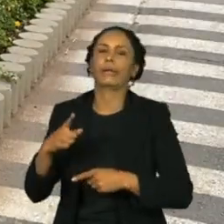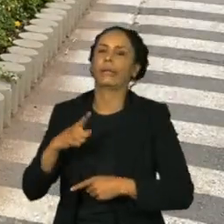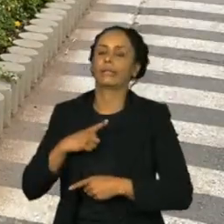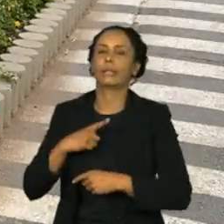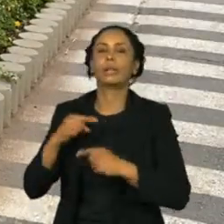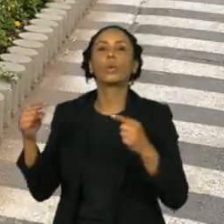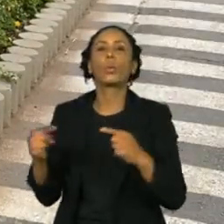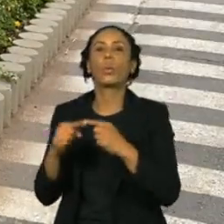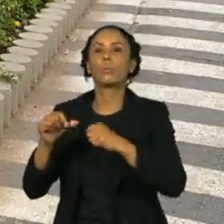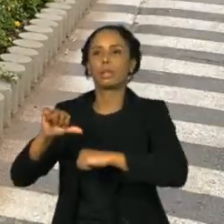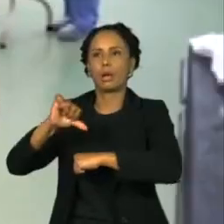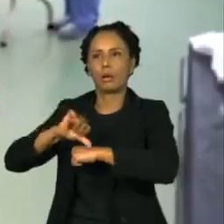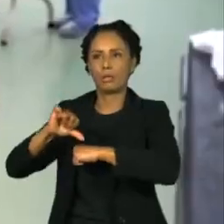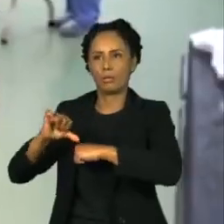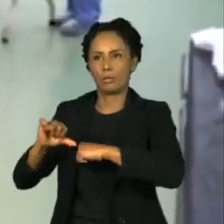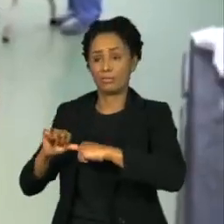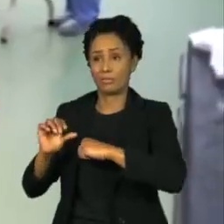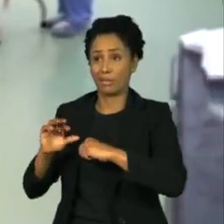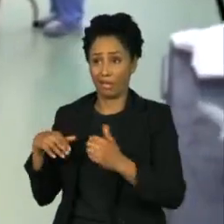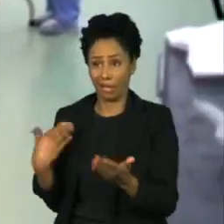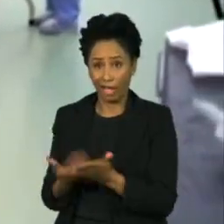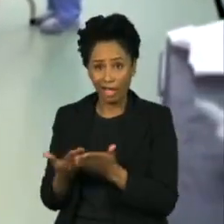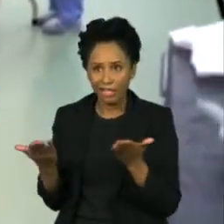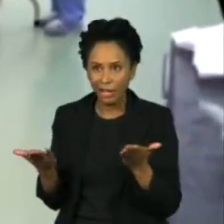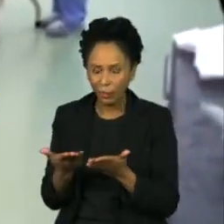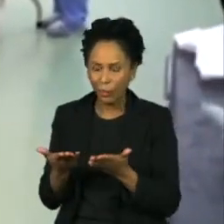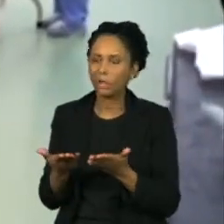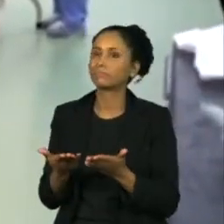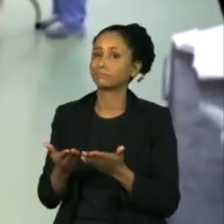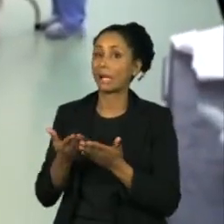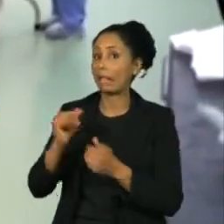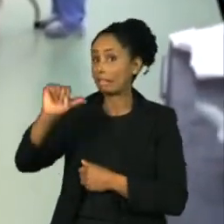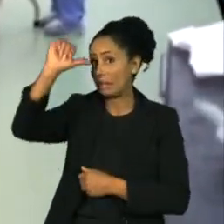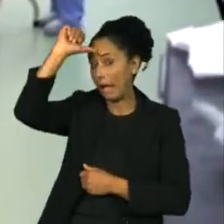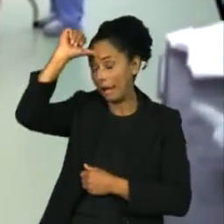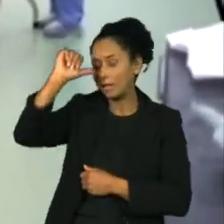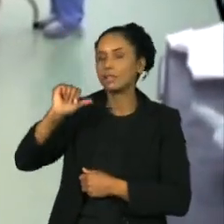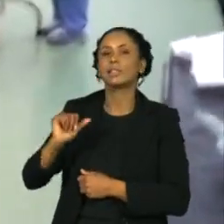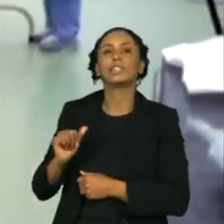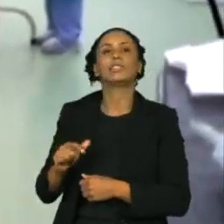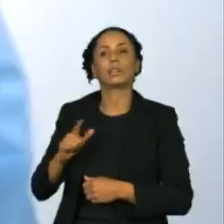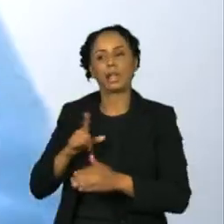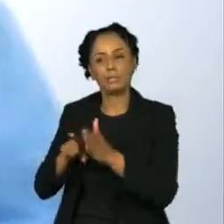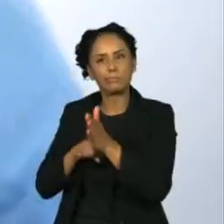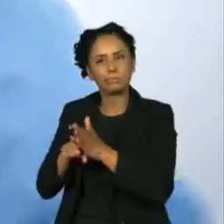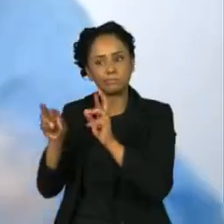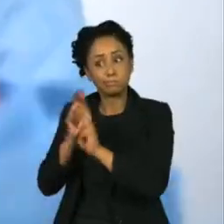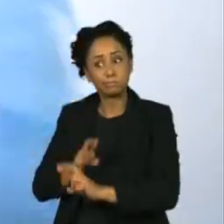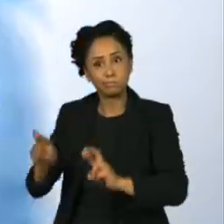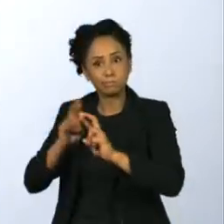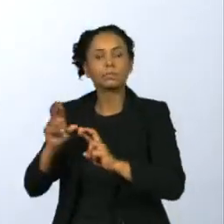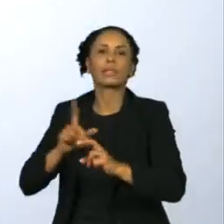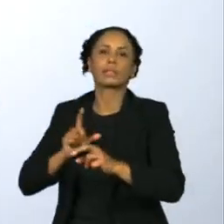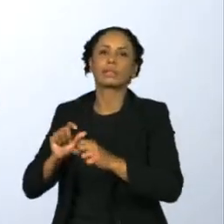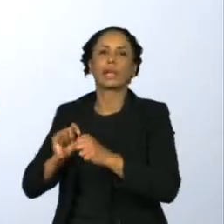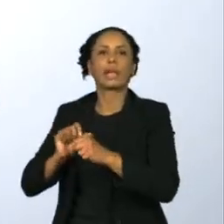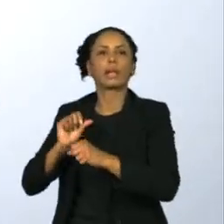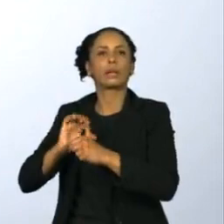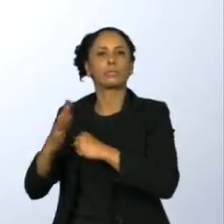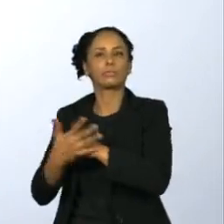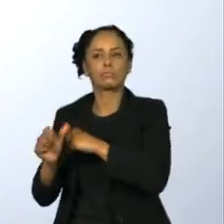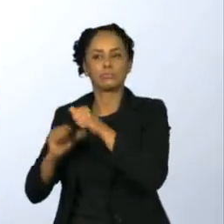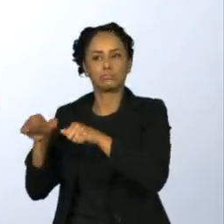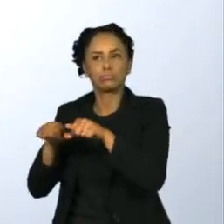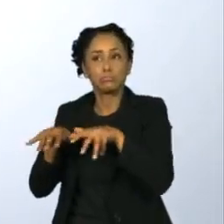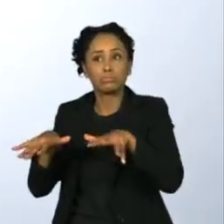mas recentemente foi também descoberta uma subvariante na Índia que está em monitoramento ali pelos especialistas. A OMS